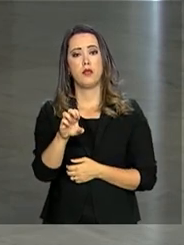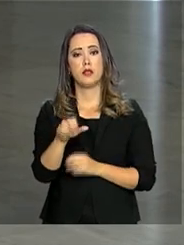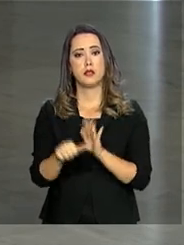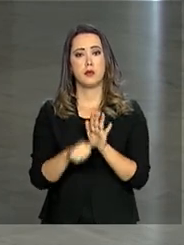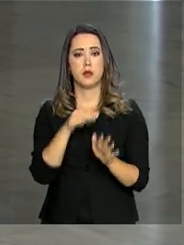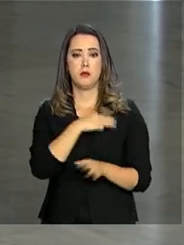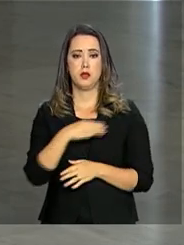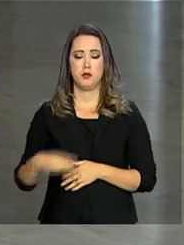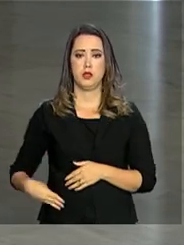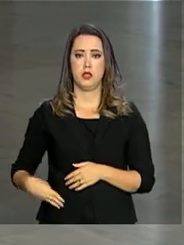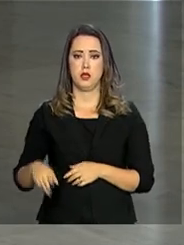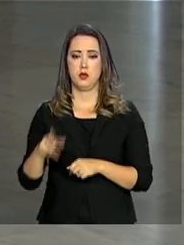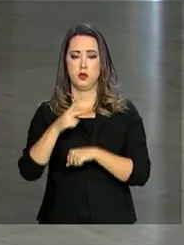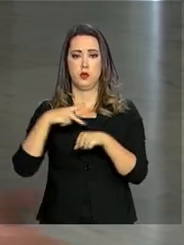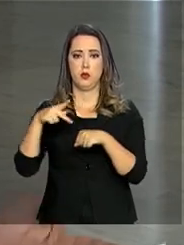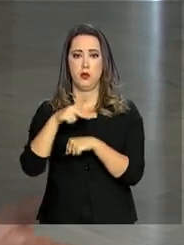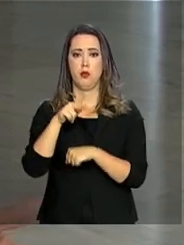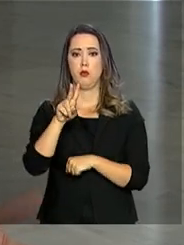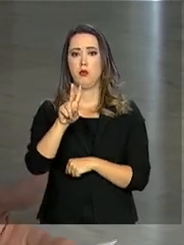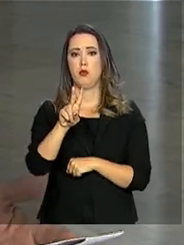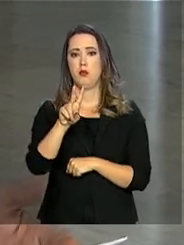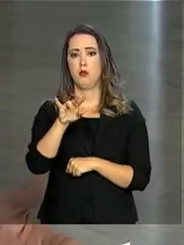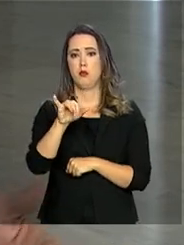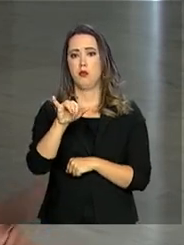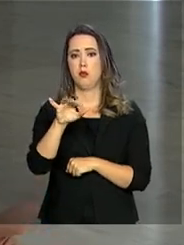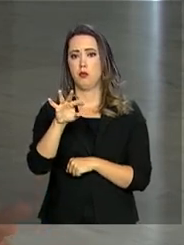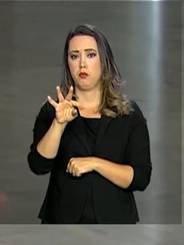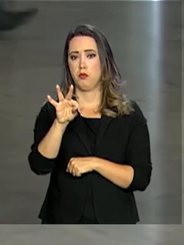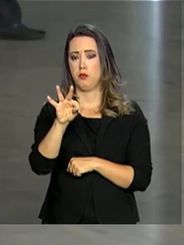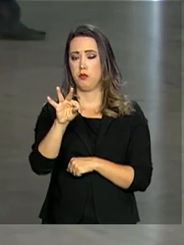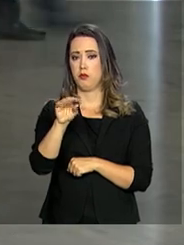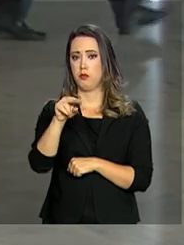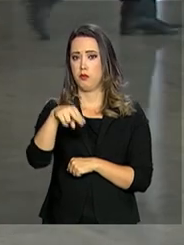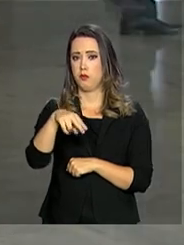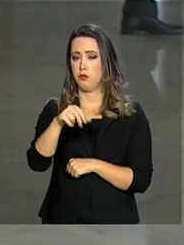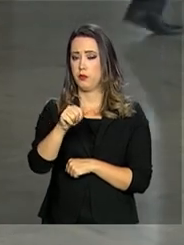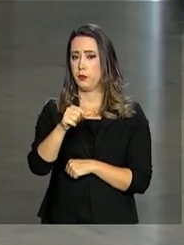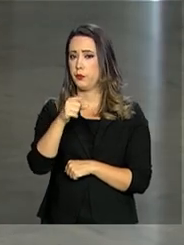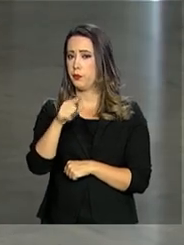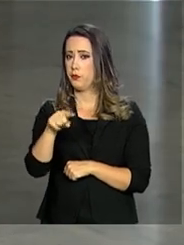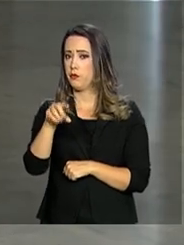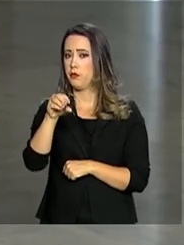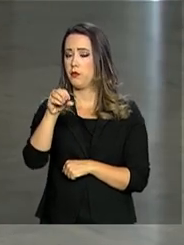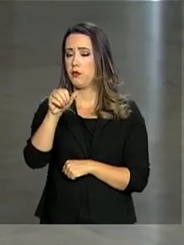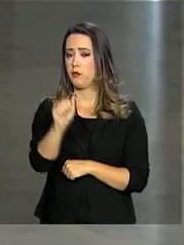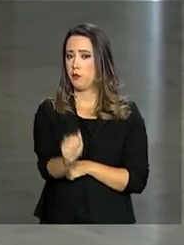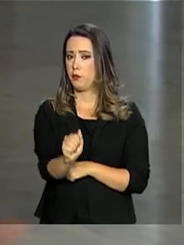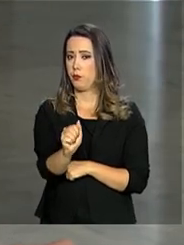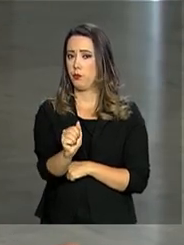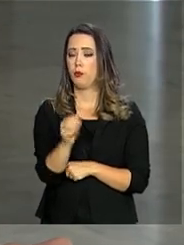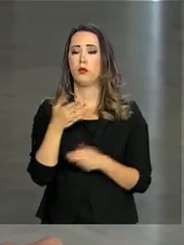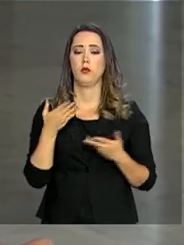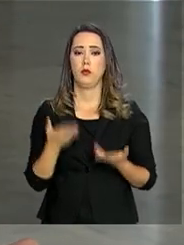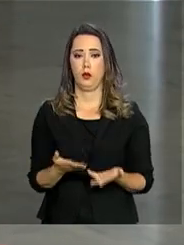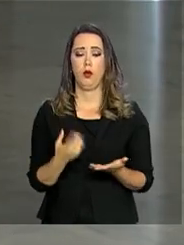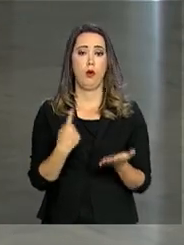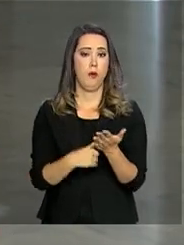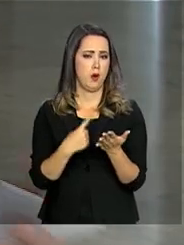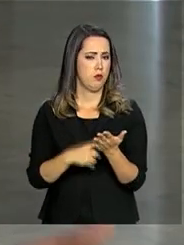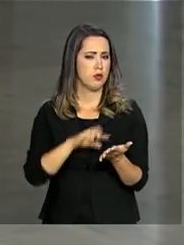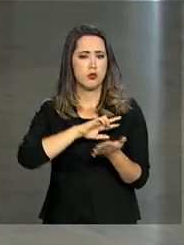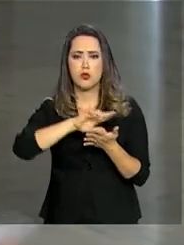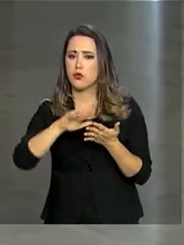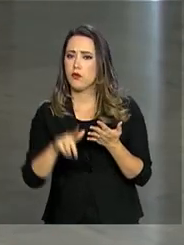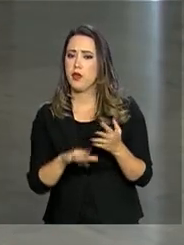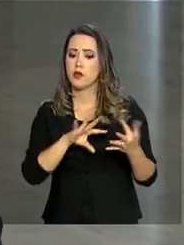Vuong Dinh Huê. Continuando nesta agenda de relações exteriores e internacionais, o presidente Michel Temer